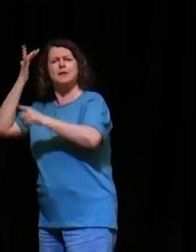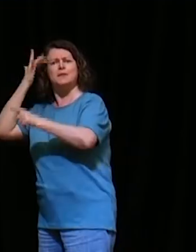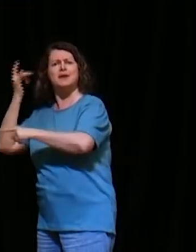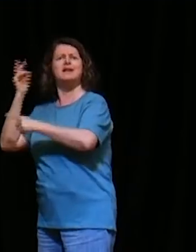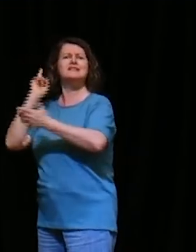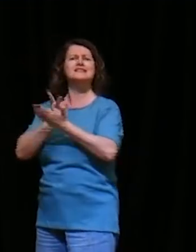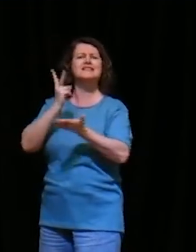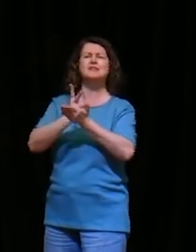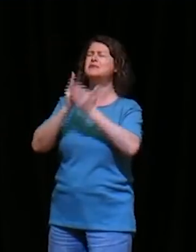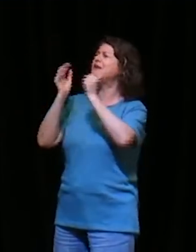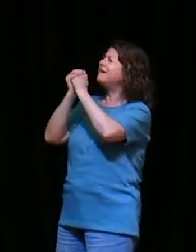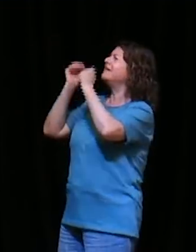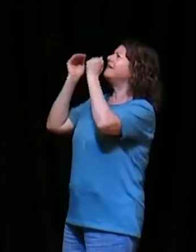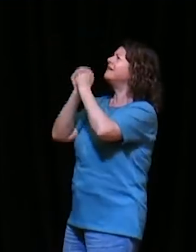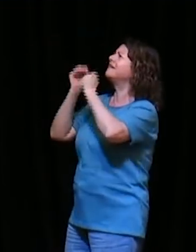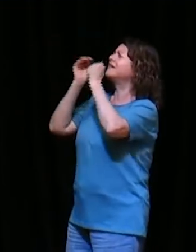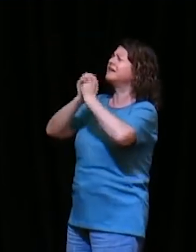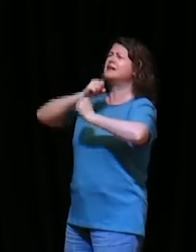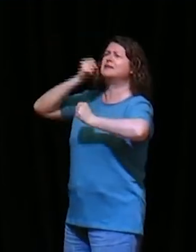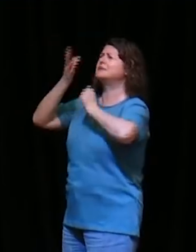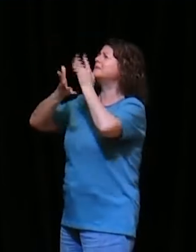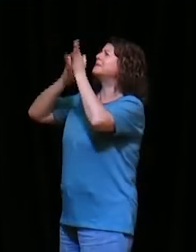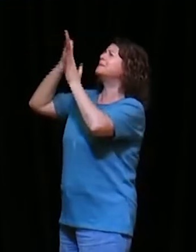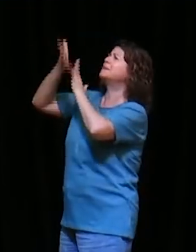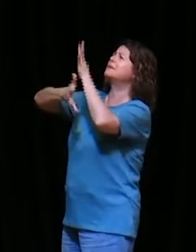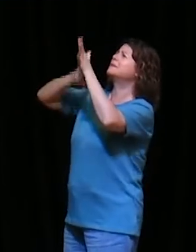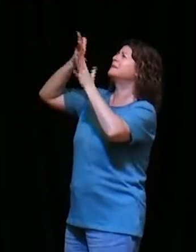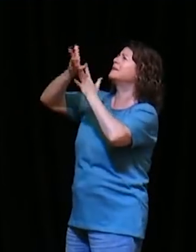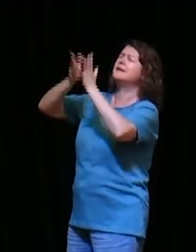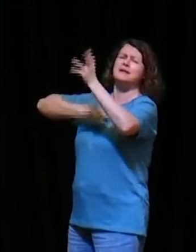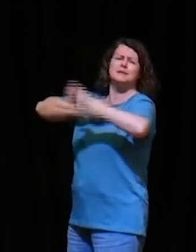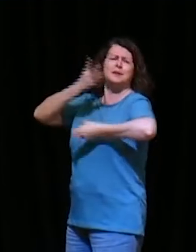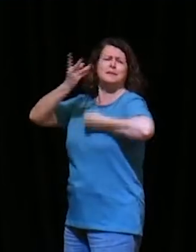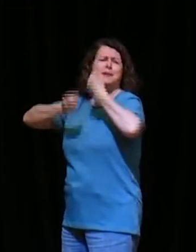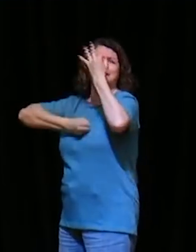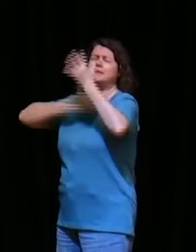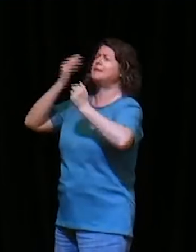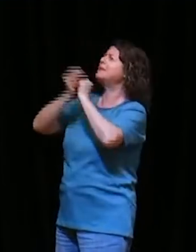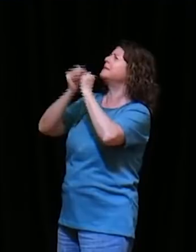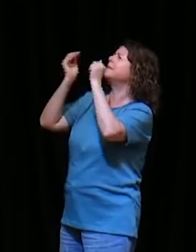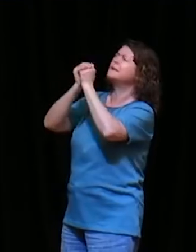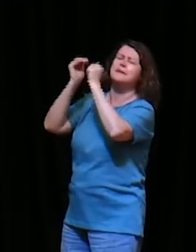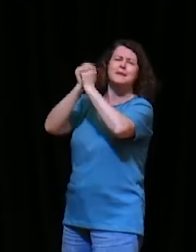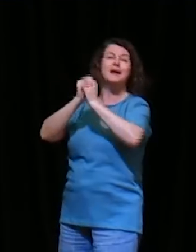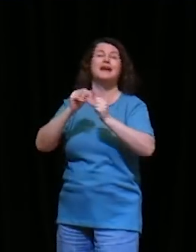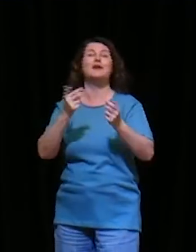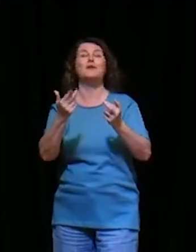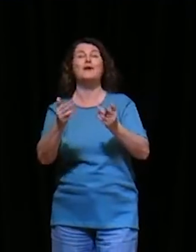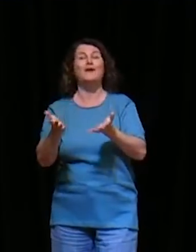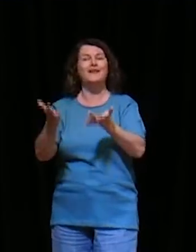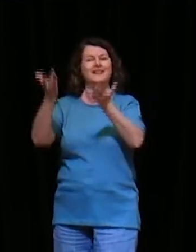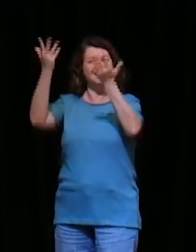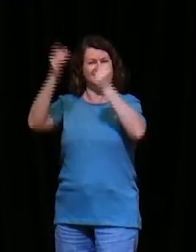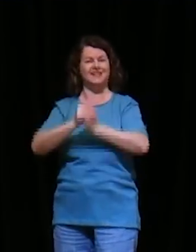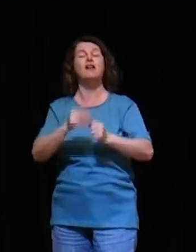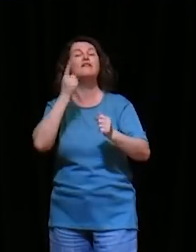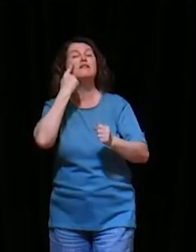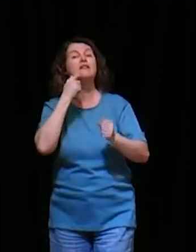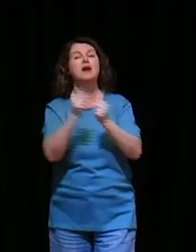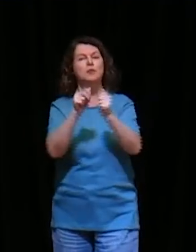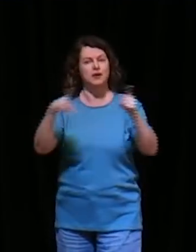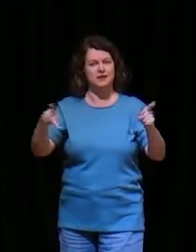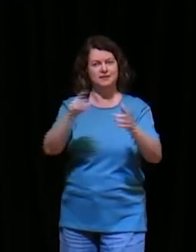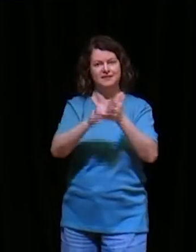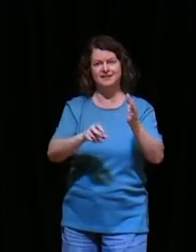do teu clamor, essa oração, de restauração, é confundida, com o incenso da oração, olha Apocalipse 5, 8, e,